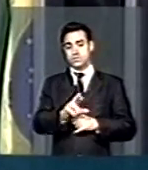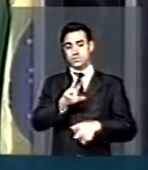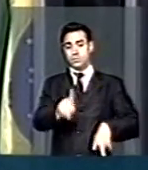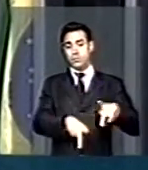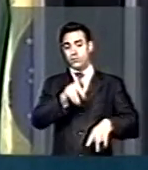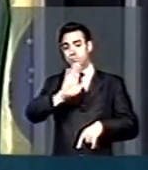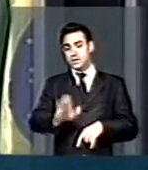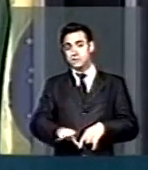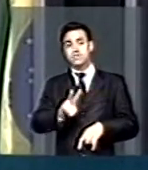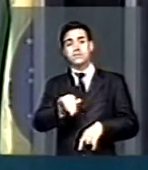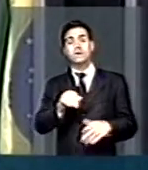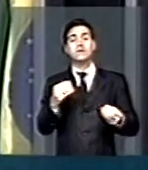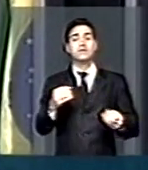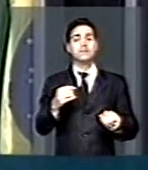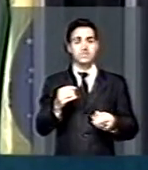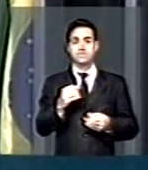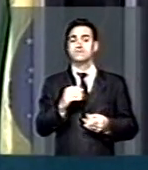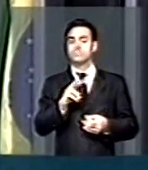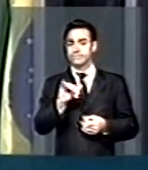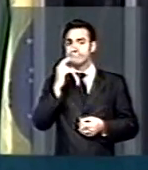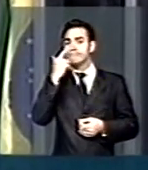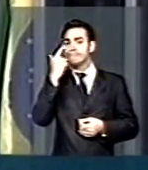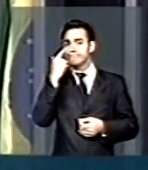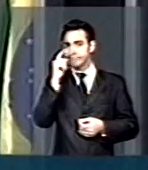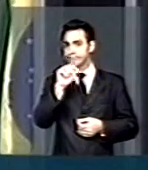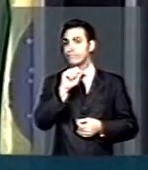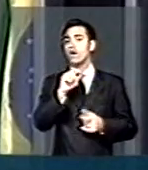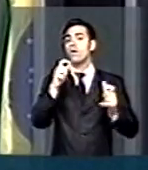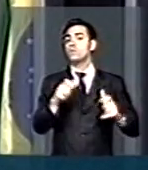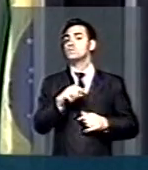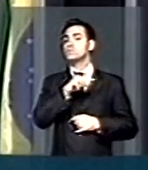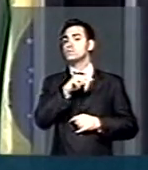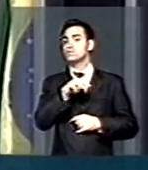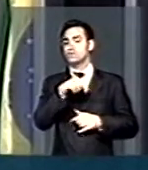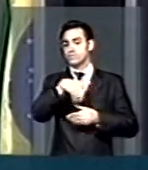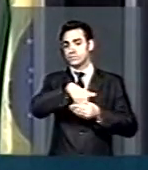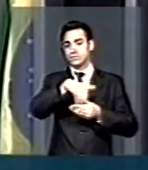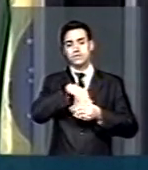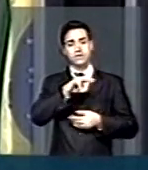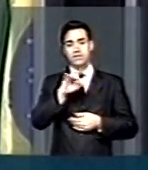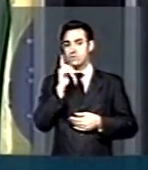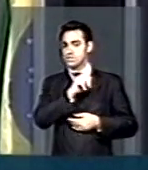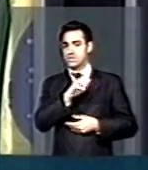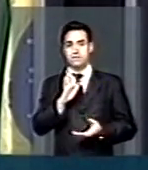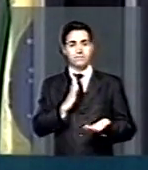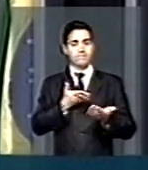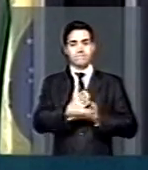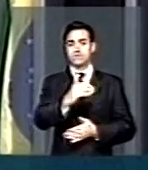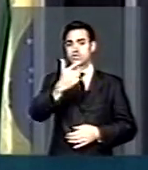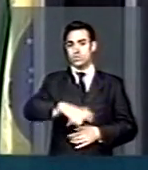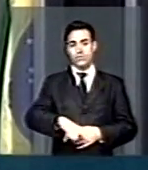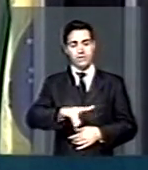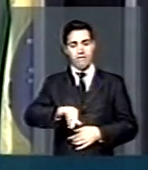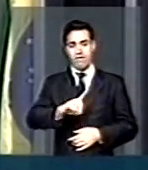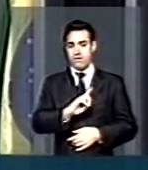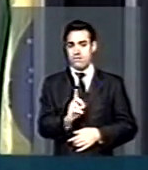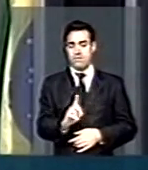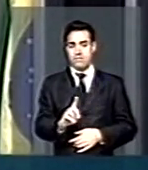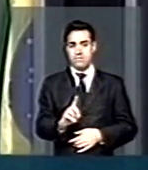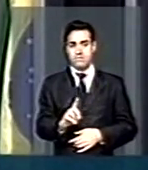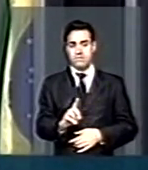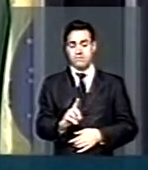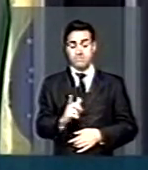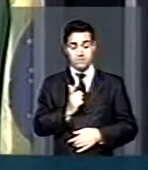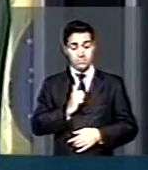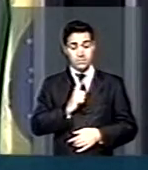brasileiro dará nas urnas, porque ela não será reeleita. Está claro, cada vez